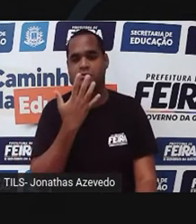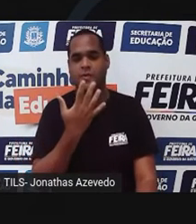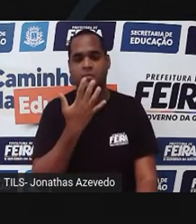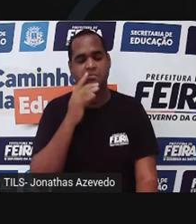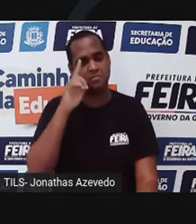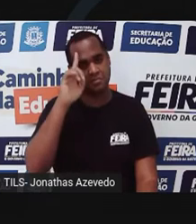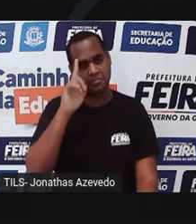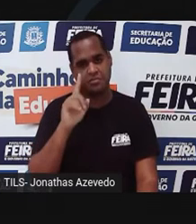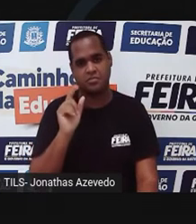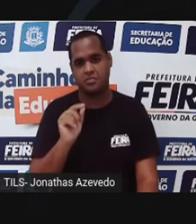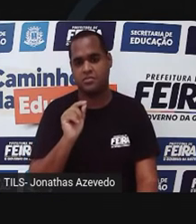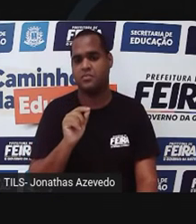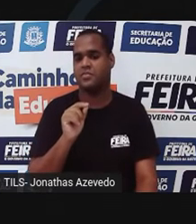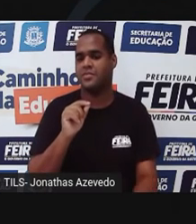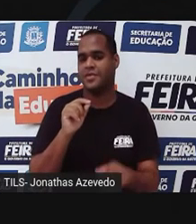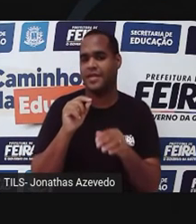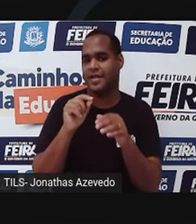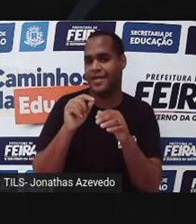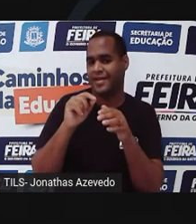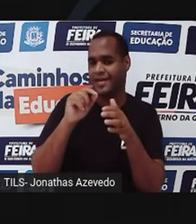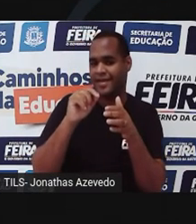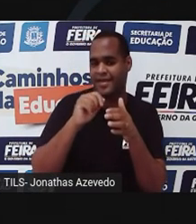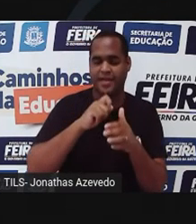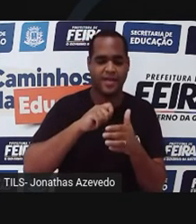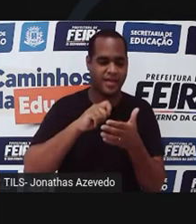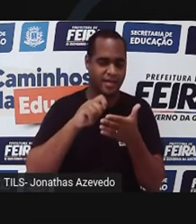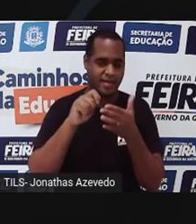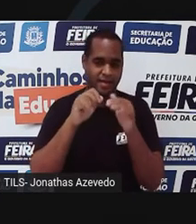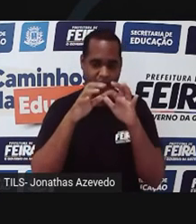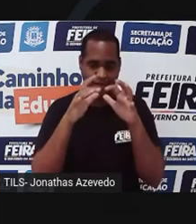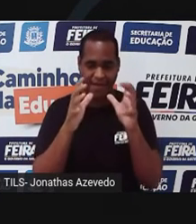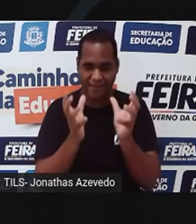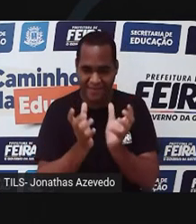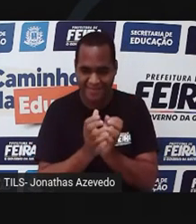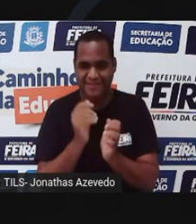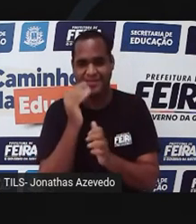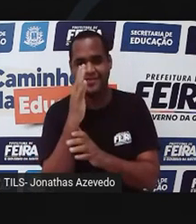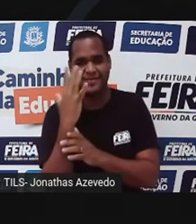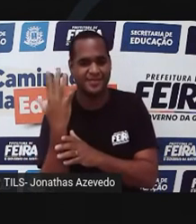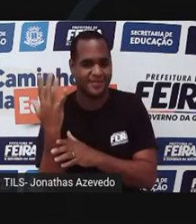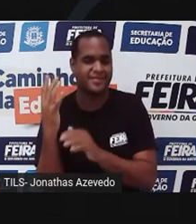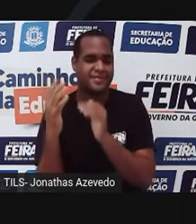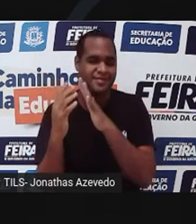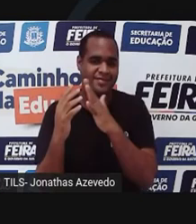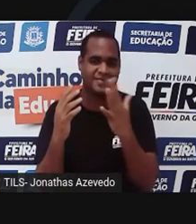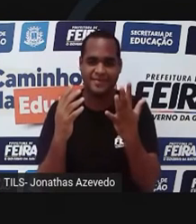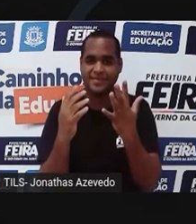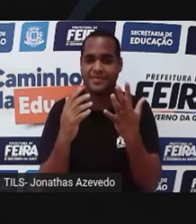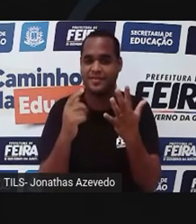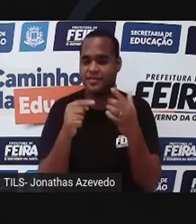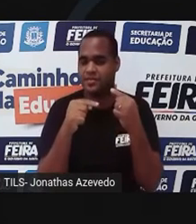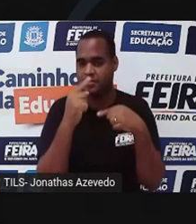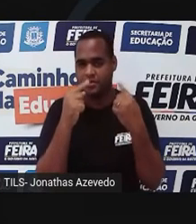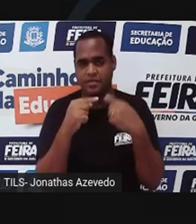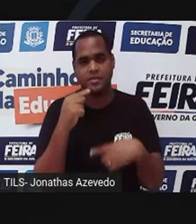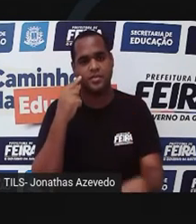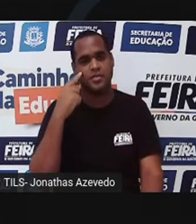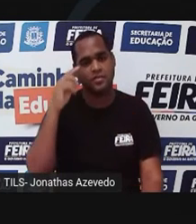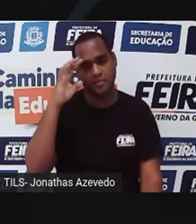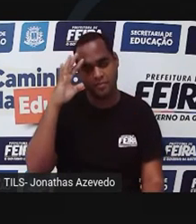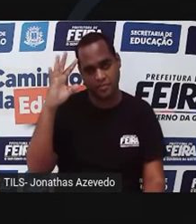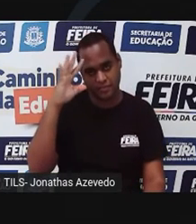Então, nós pintamos árvores ou desenhos com as cores que vão nos dando na cabeça, na